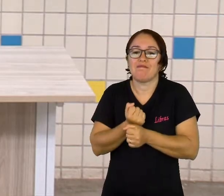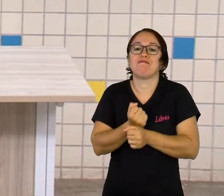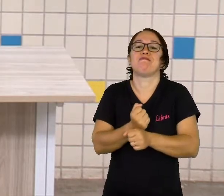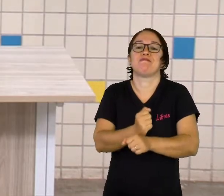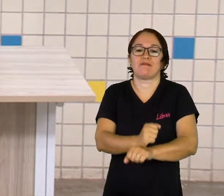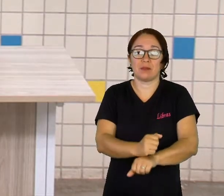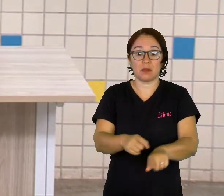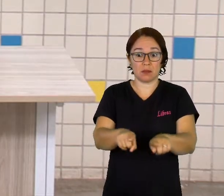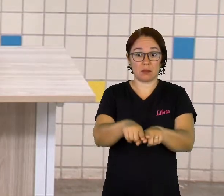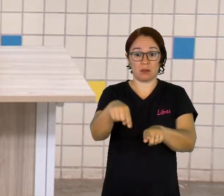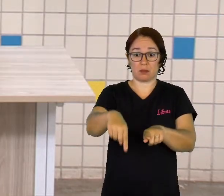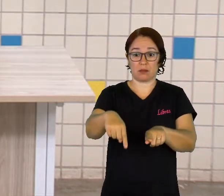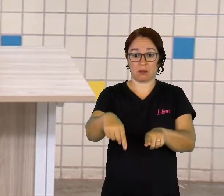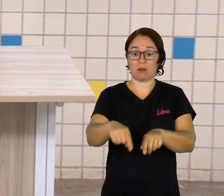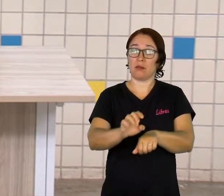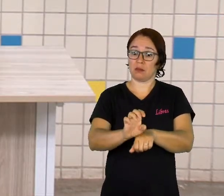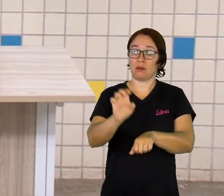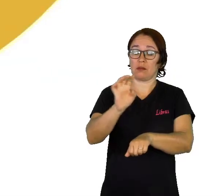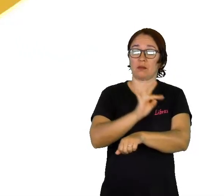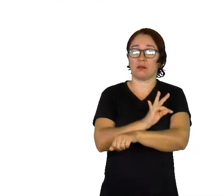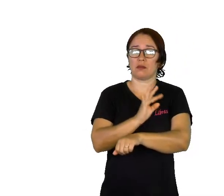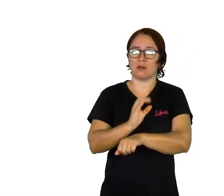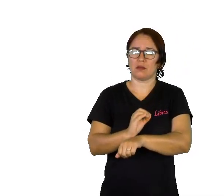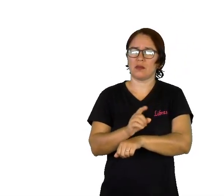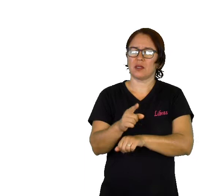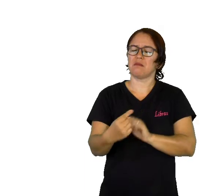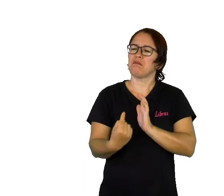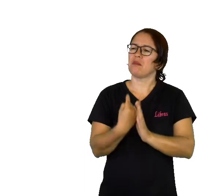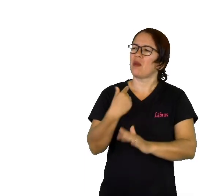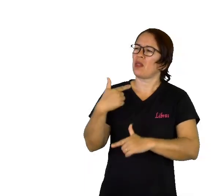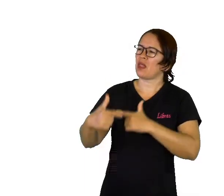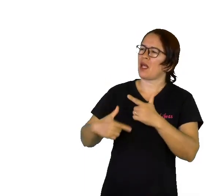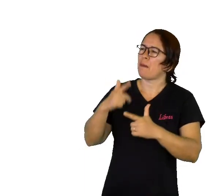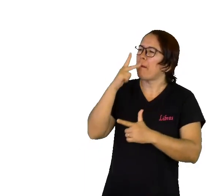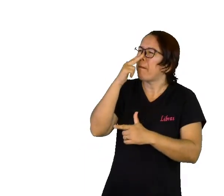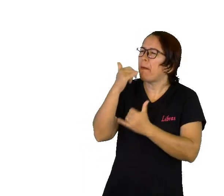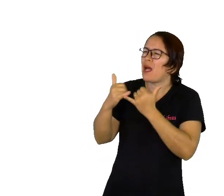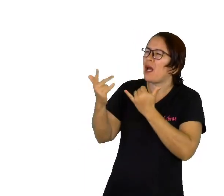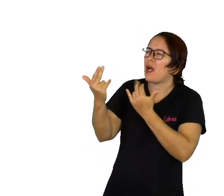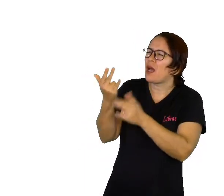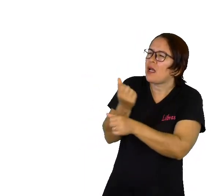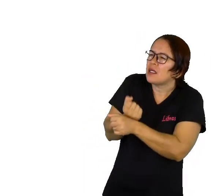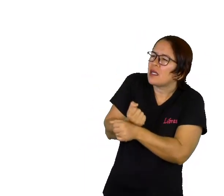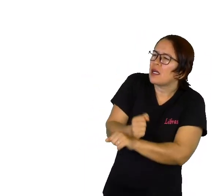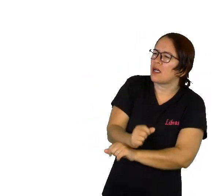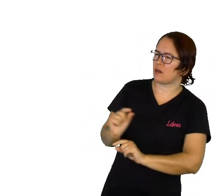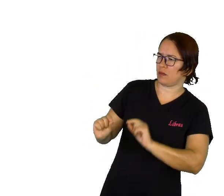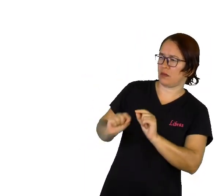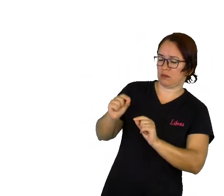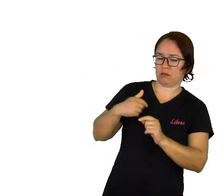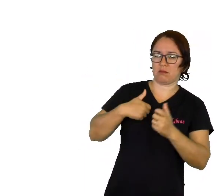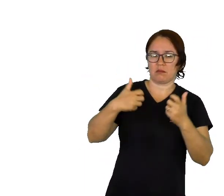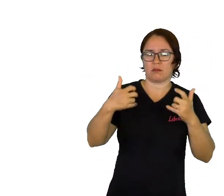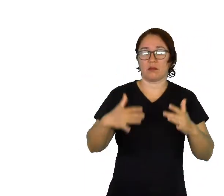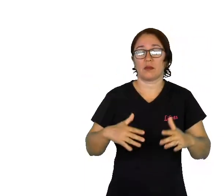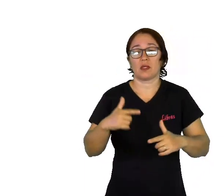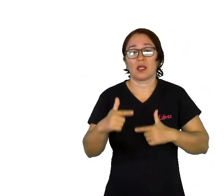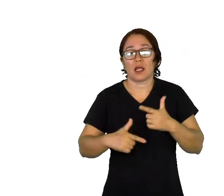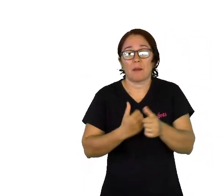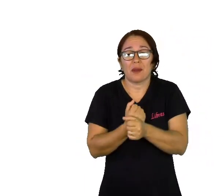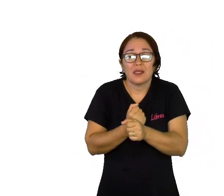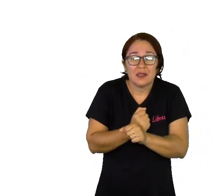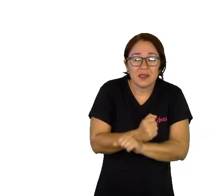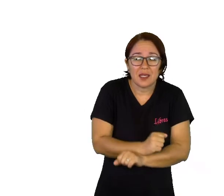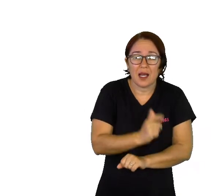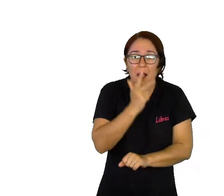estado. Mas o que é trabalho escravo, professora? Trabalho escravo, crianças, é considerado todo aquele